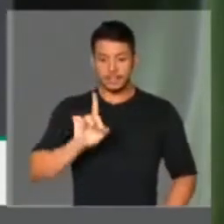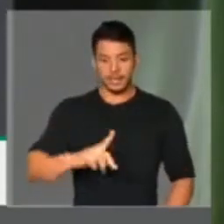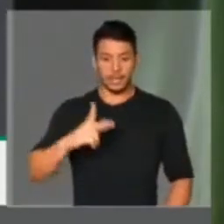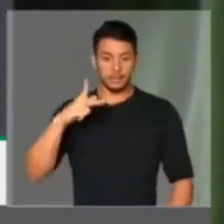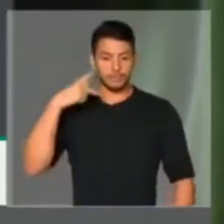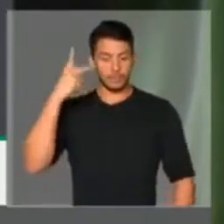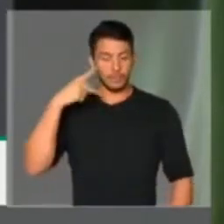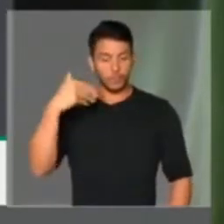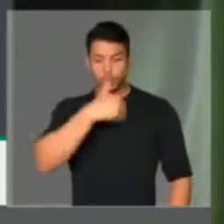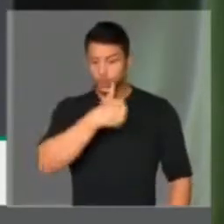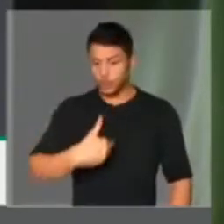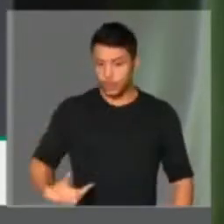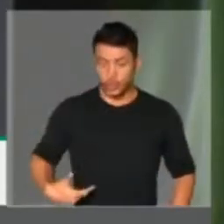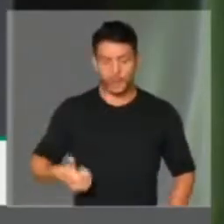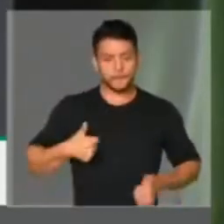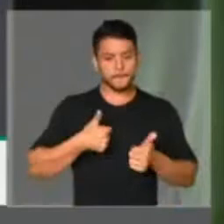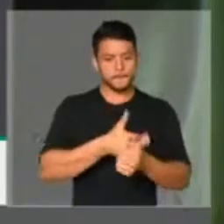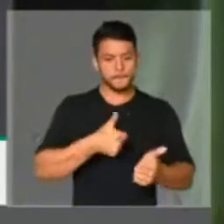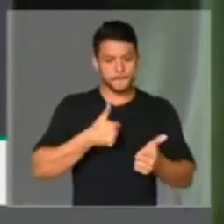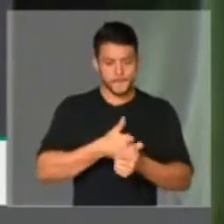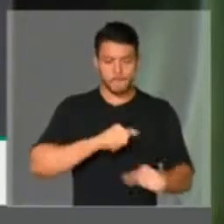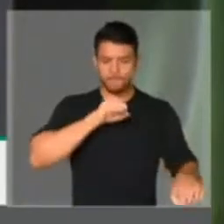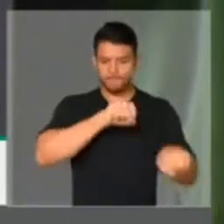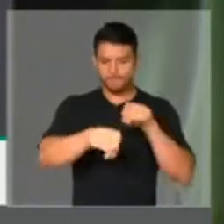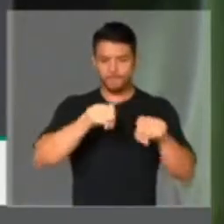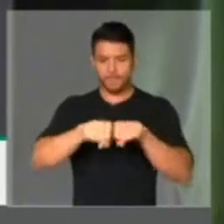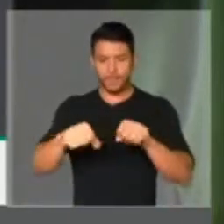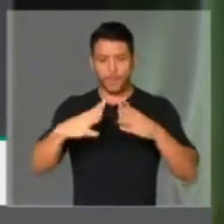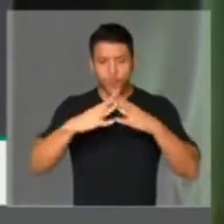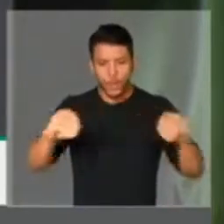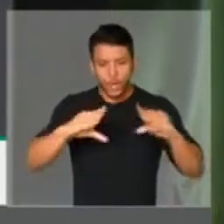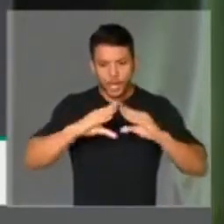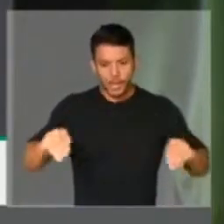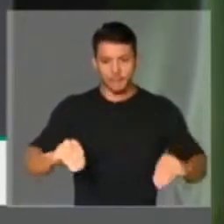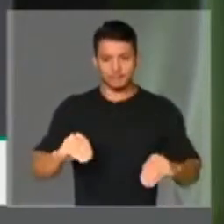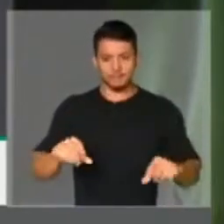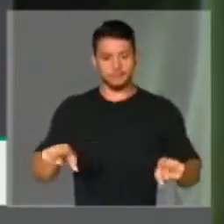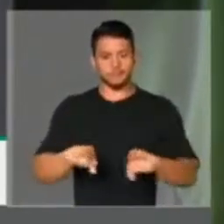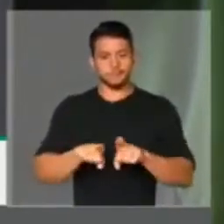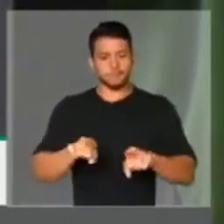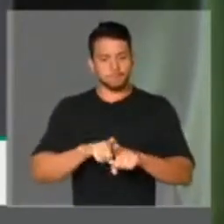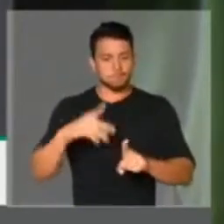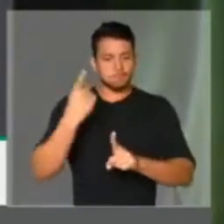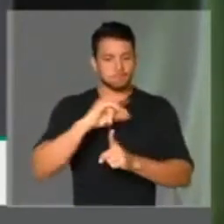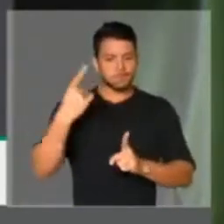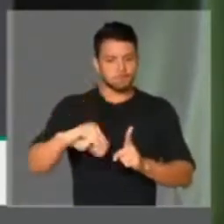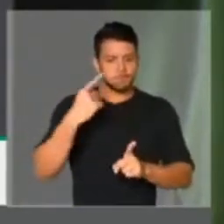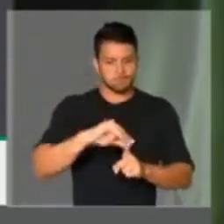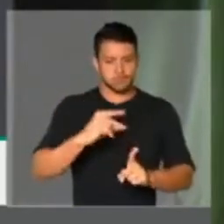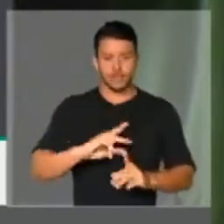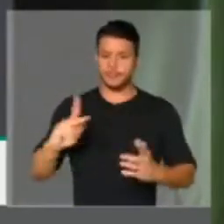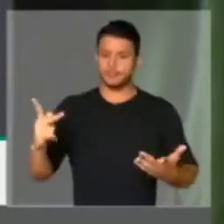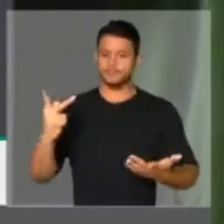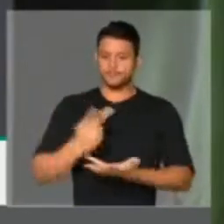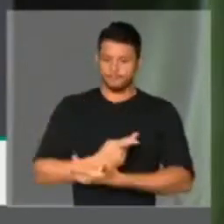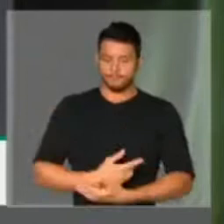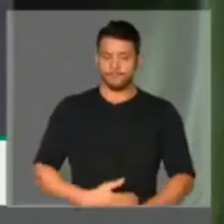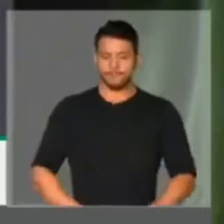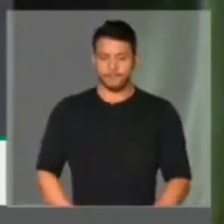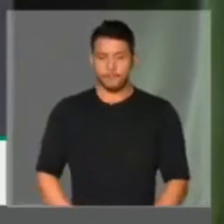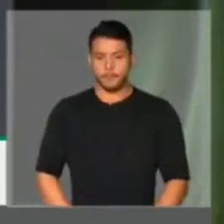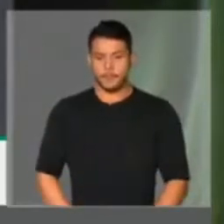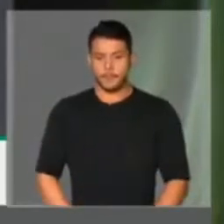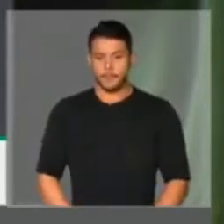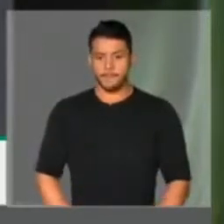Estado, perseguir, matar, desaparecer, torturar, impedir a liberdade de